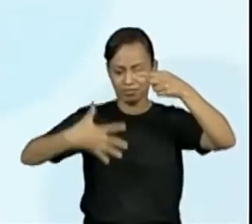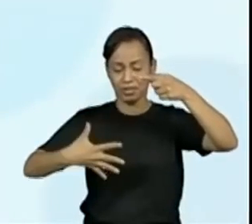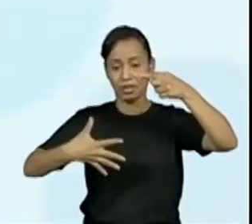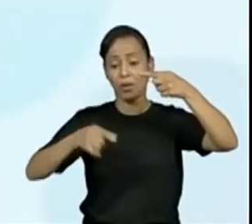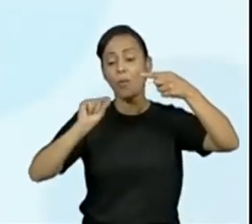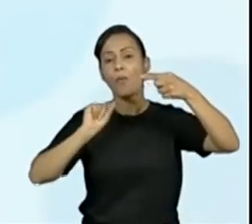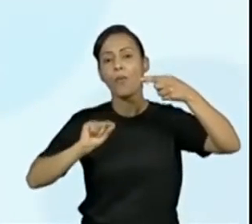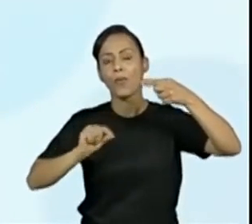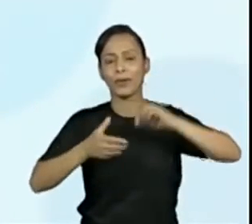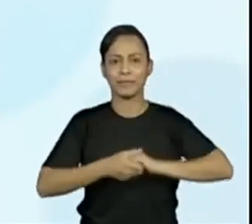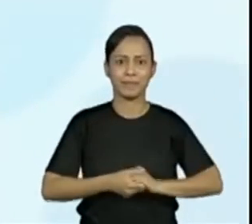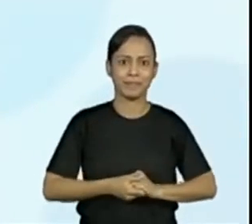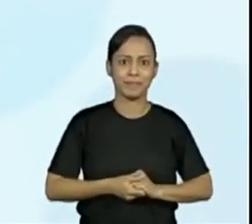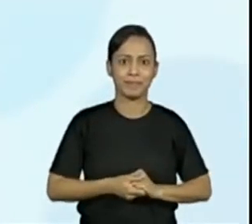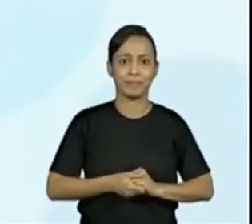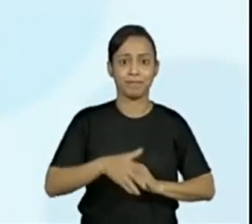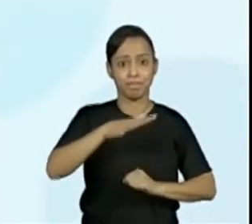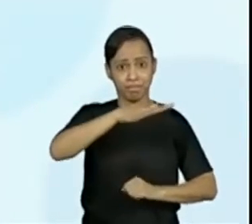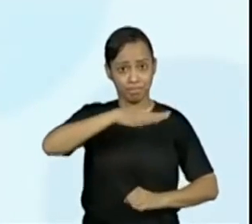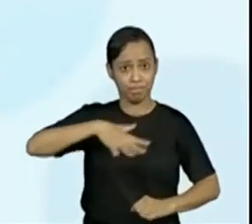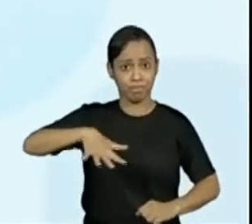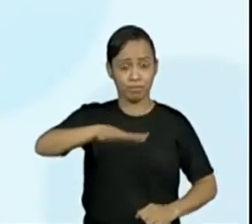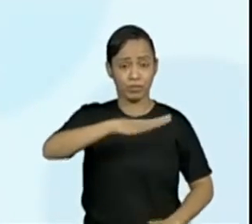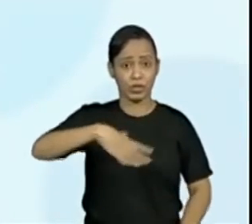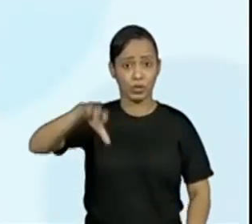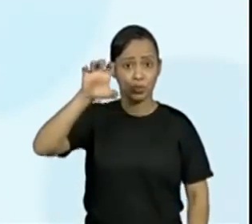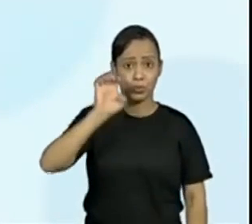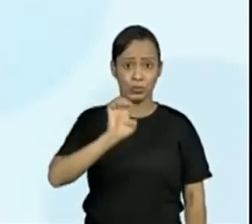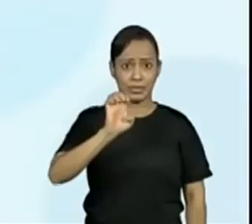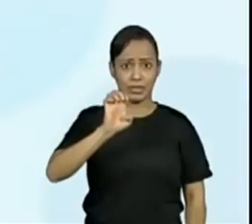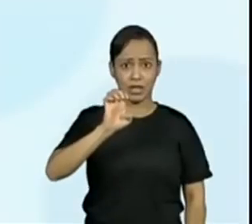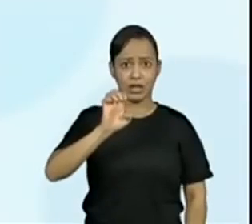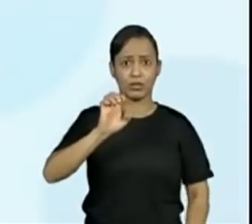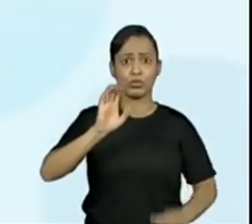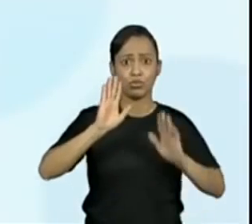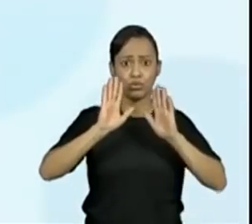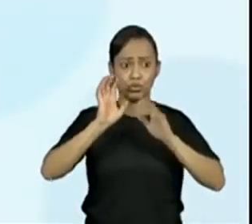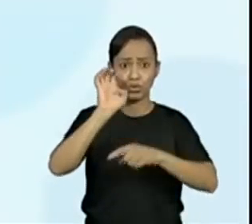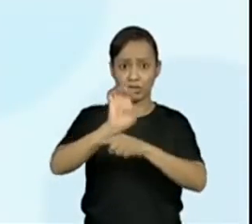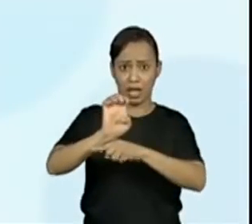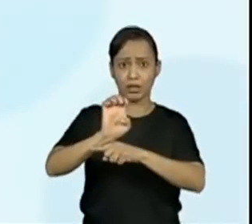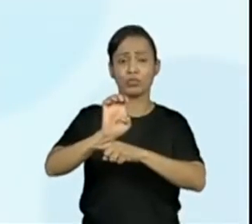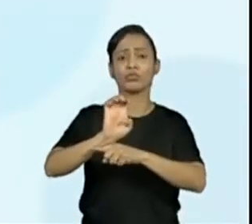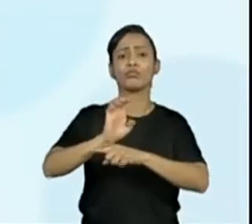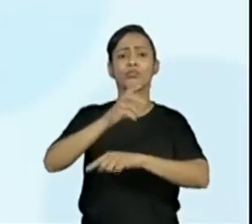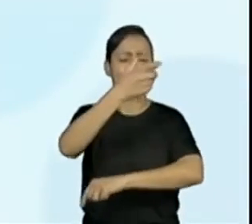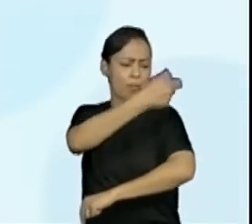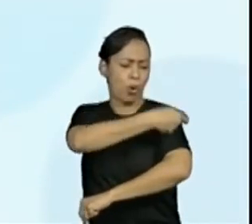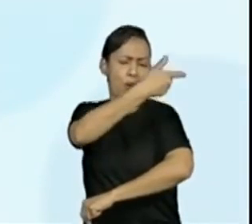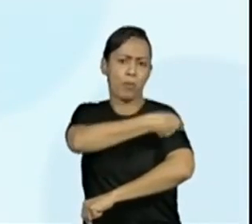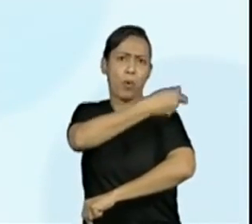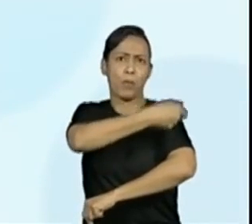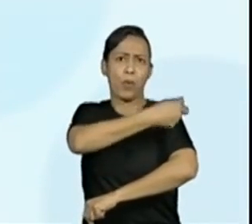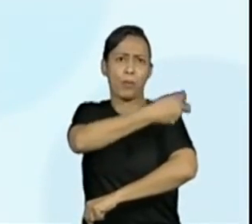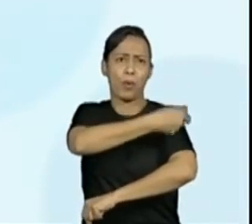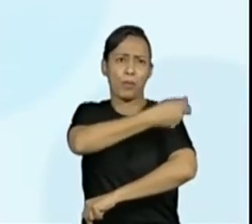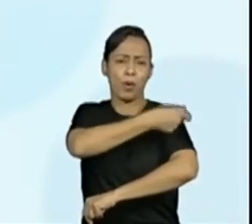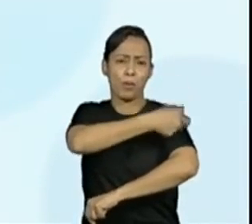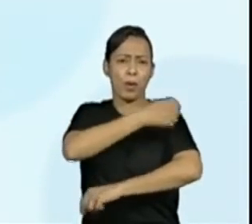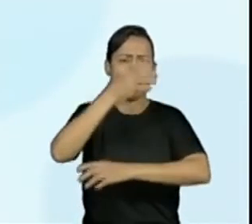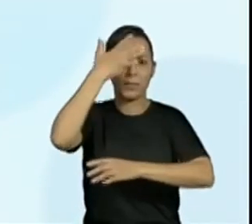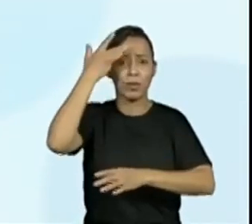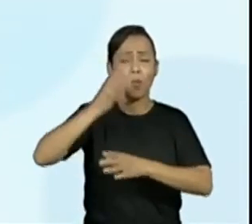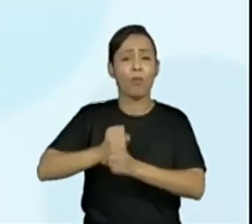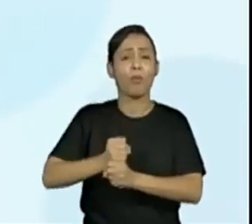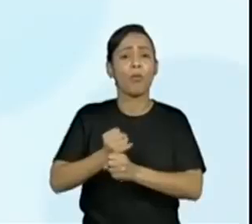O Estado já imunizou 12,5 milhões de pessoas contra a gripe. Então ele já está dizendo